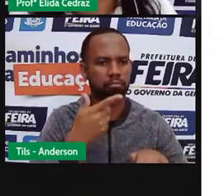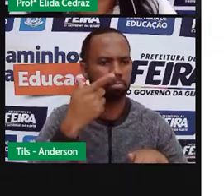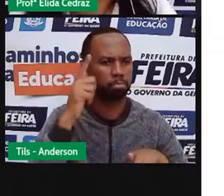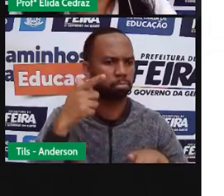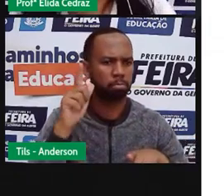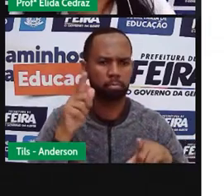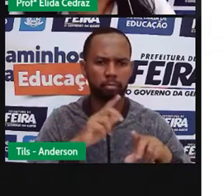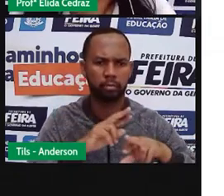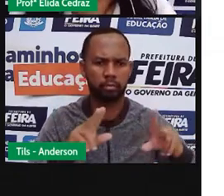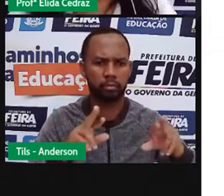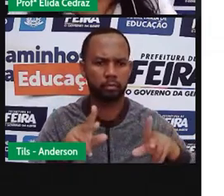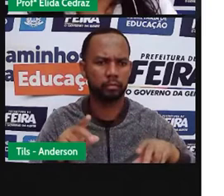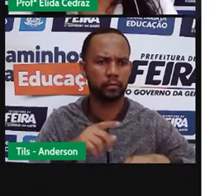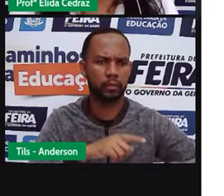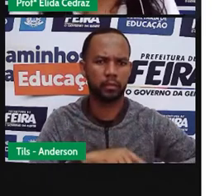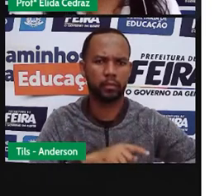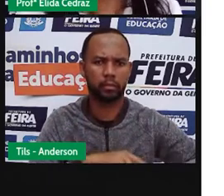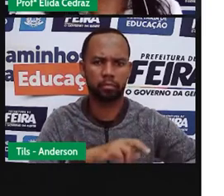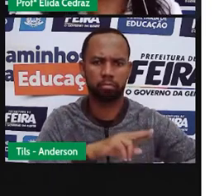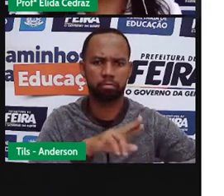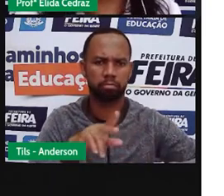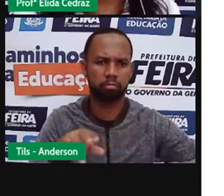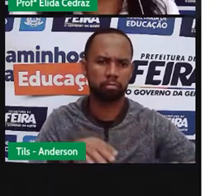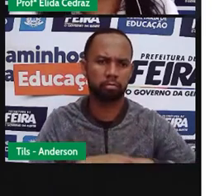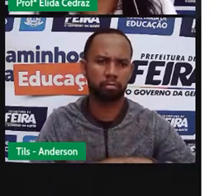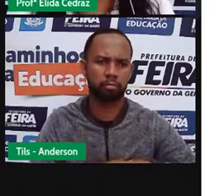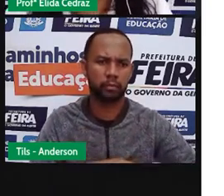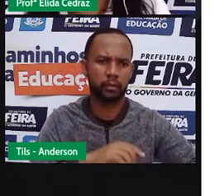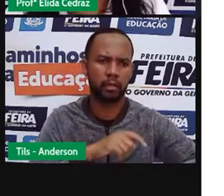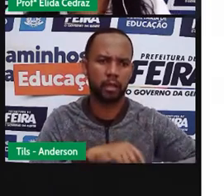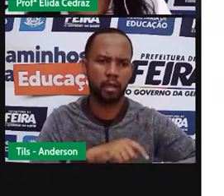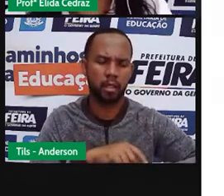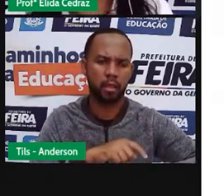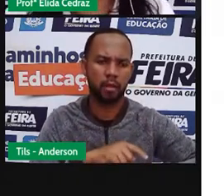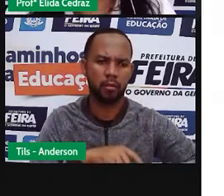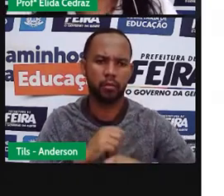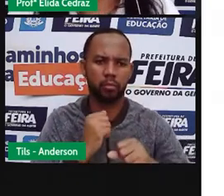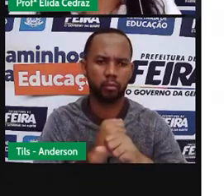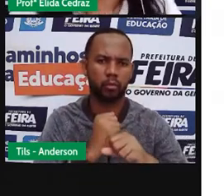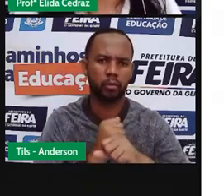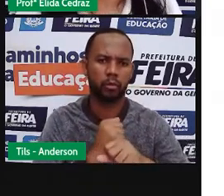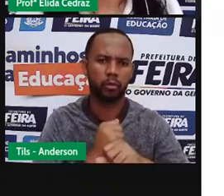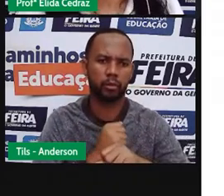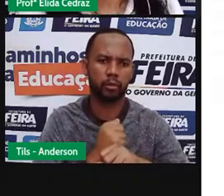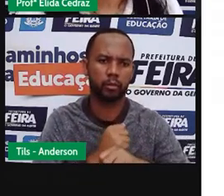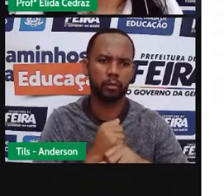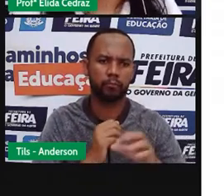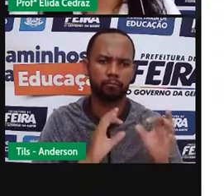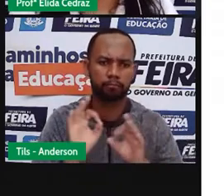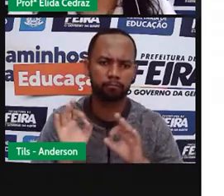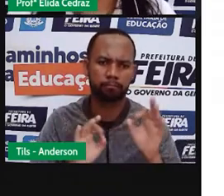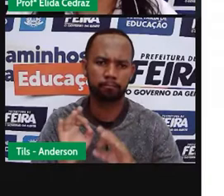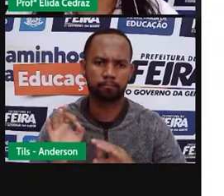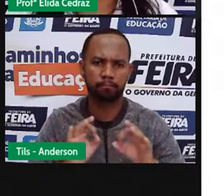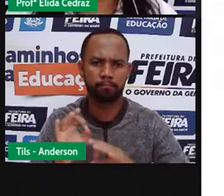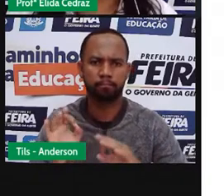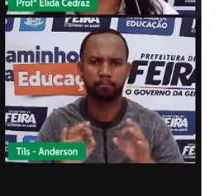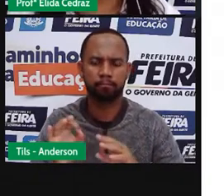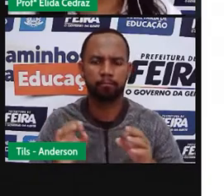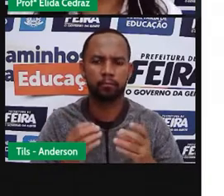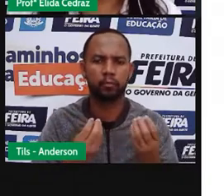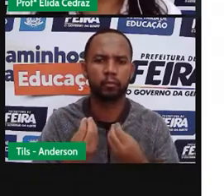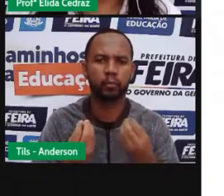tipos de relógio. Esse relógio, ele foi construído pelo homem, foi moldado, modelado